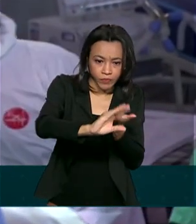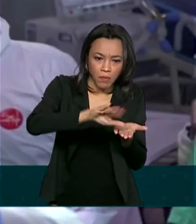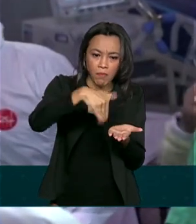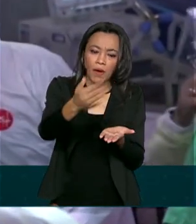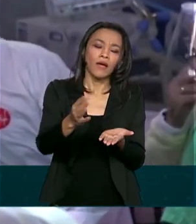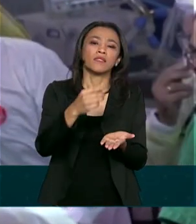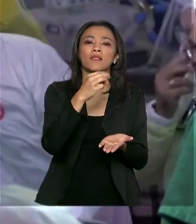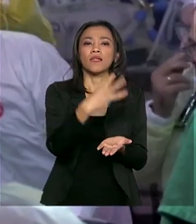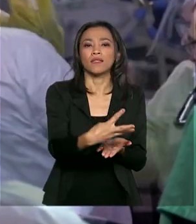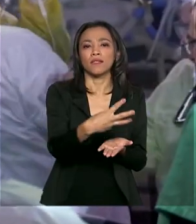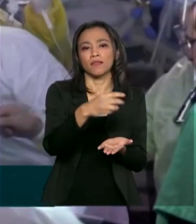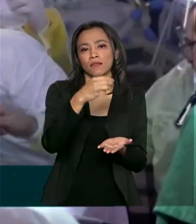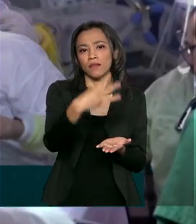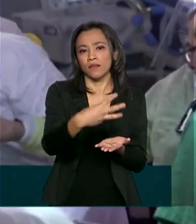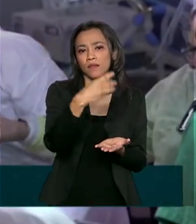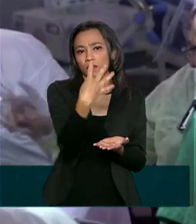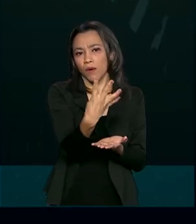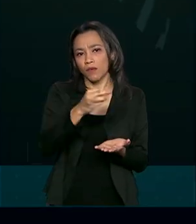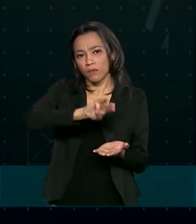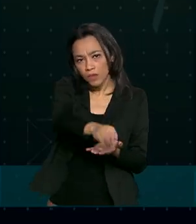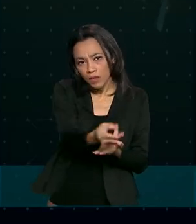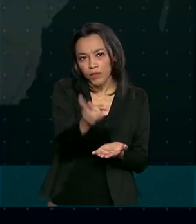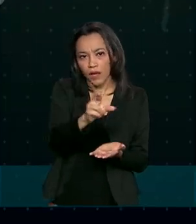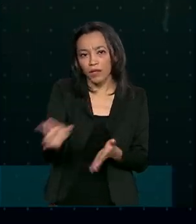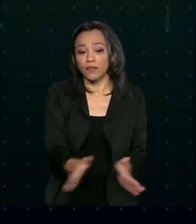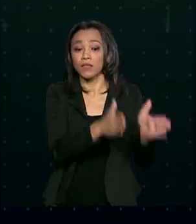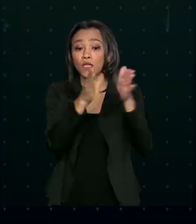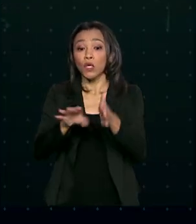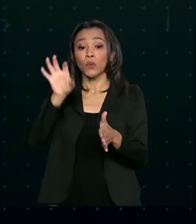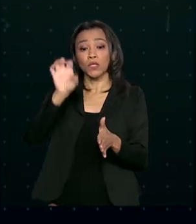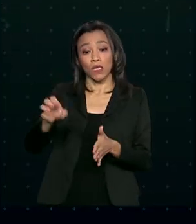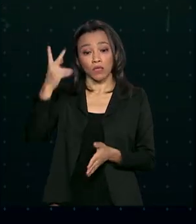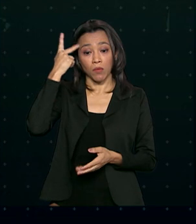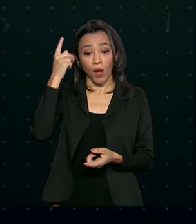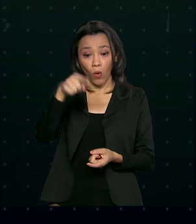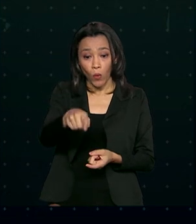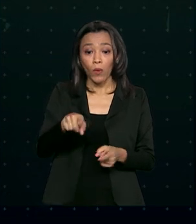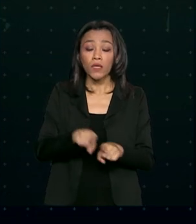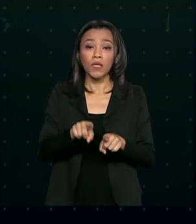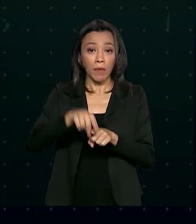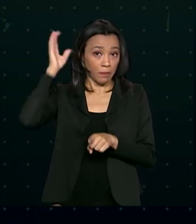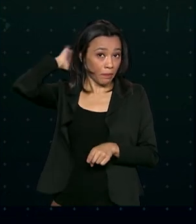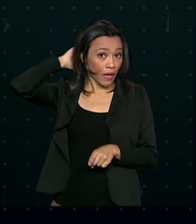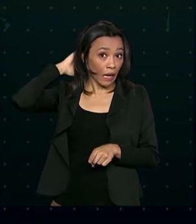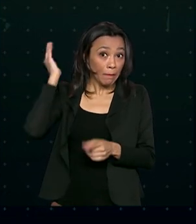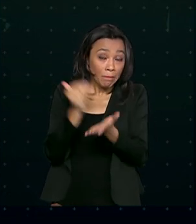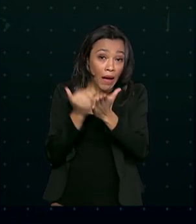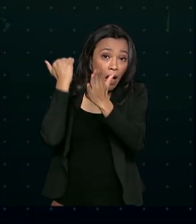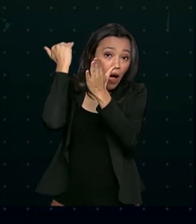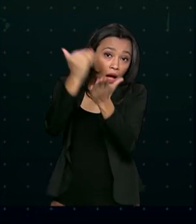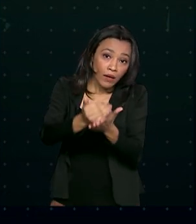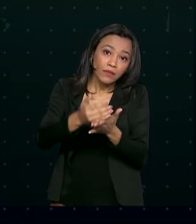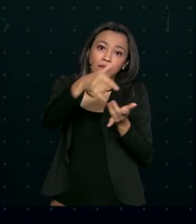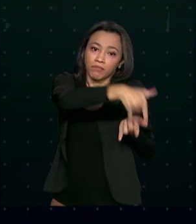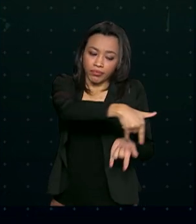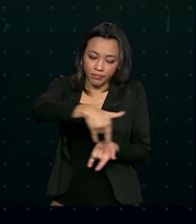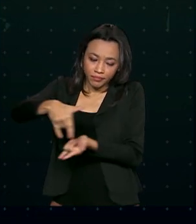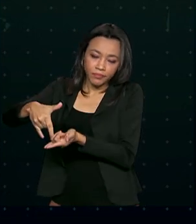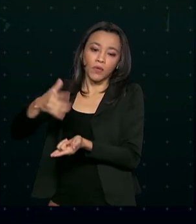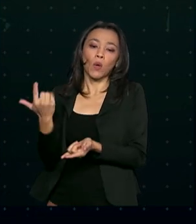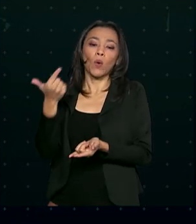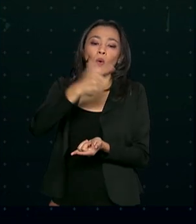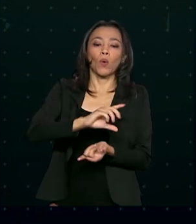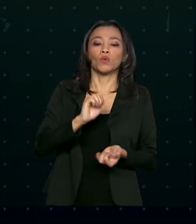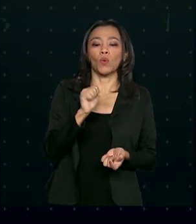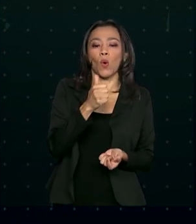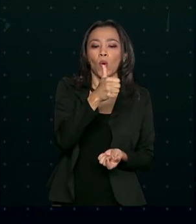334 milhões de reais. Os estados de São Paulo e do Pará receberam a maior parte dos leitos, mas outros